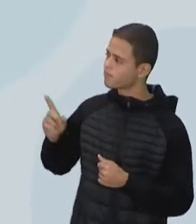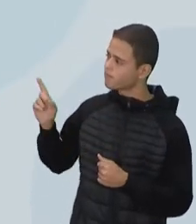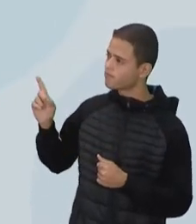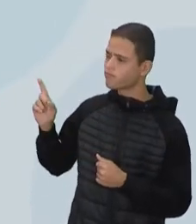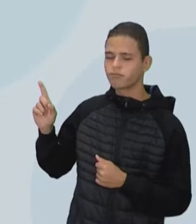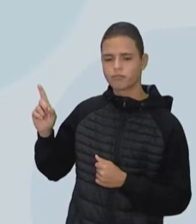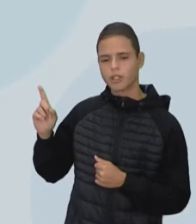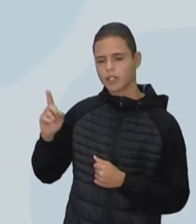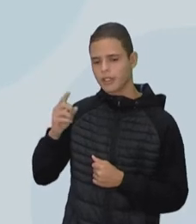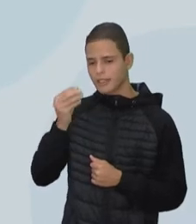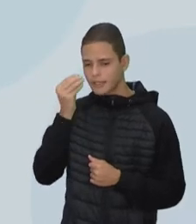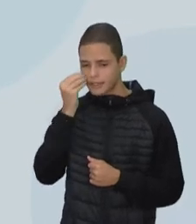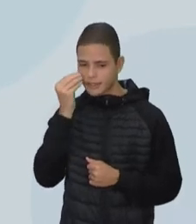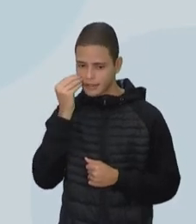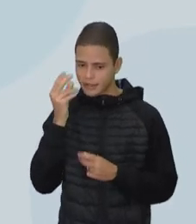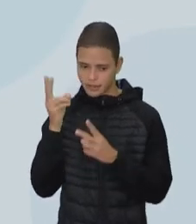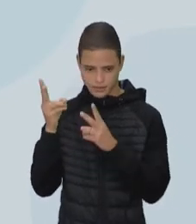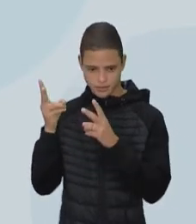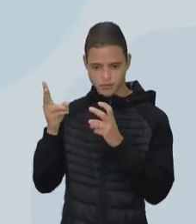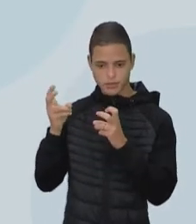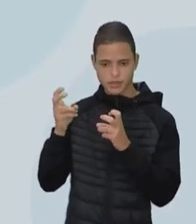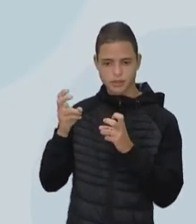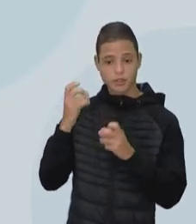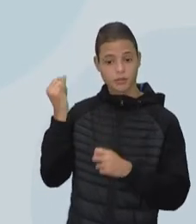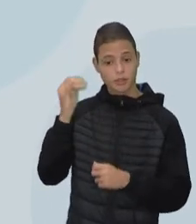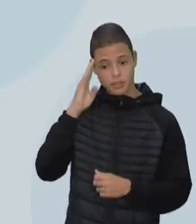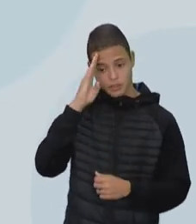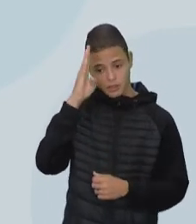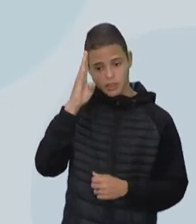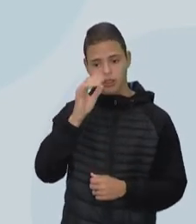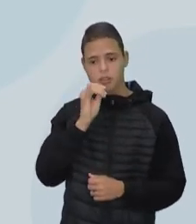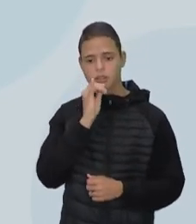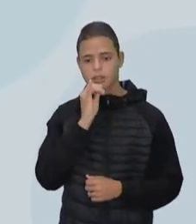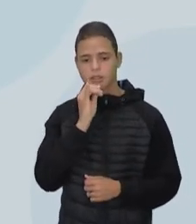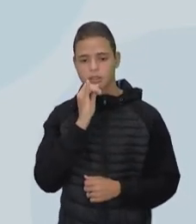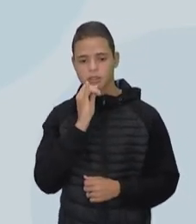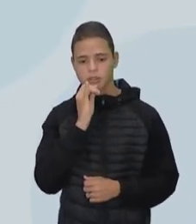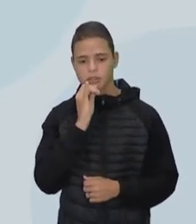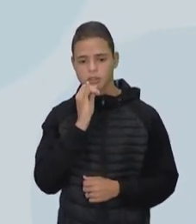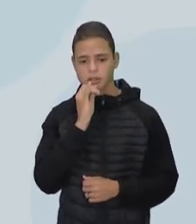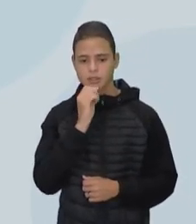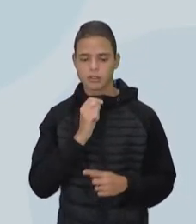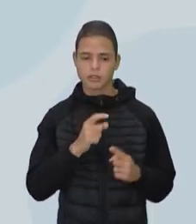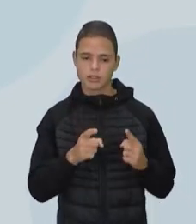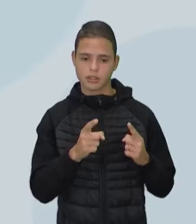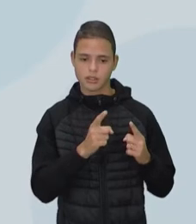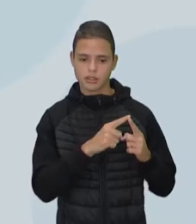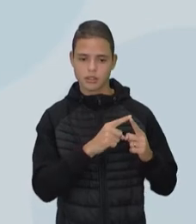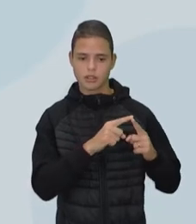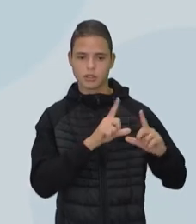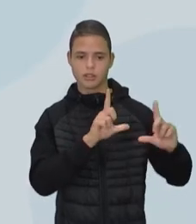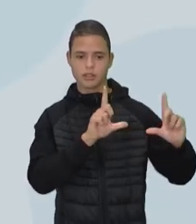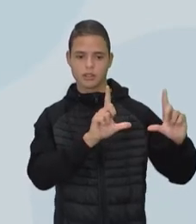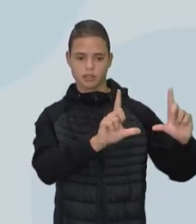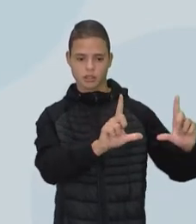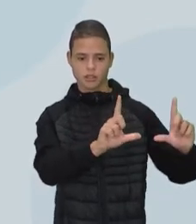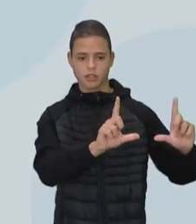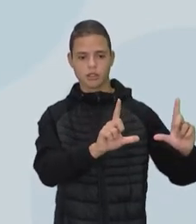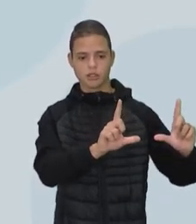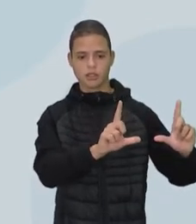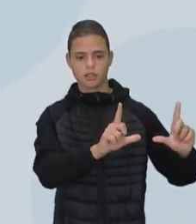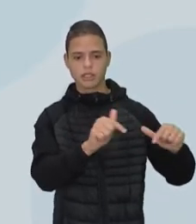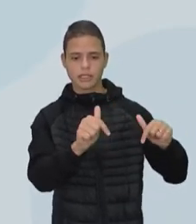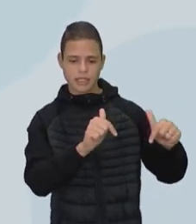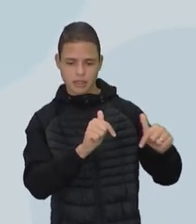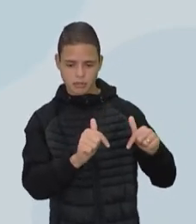tem aí, mas vamos observar uma coisa. Por exemplo, esse primeiro quadro, essa primeira imagem, mercado de